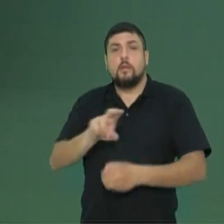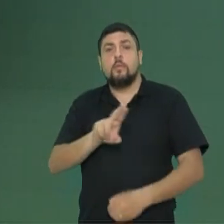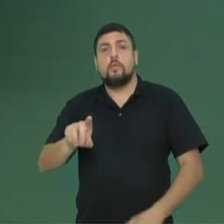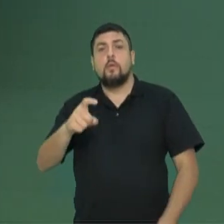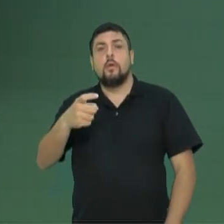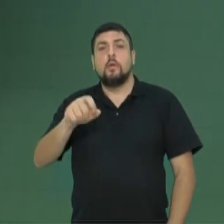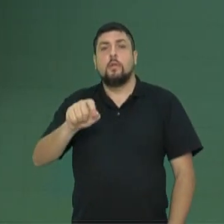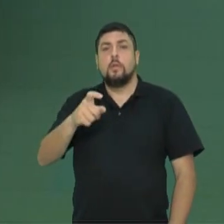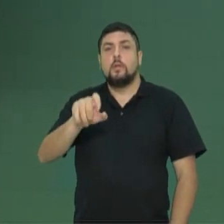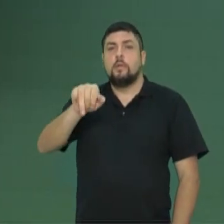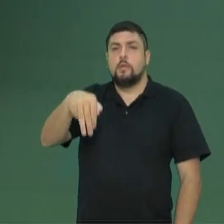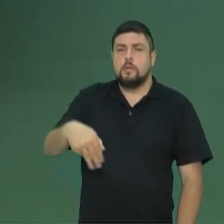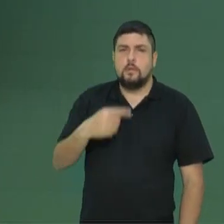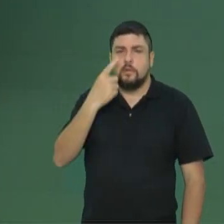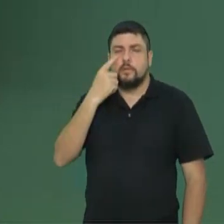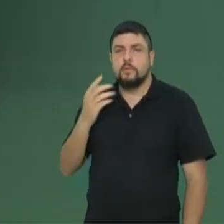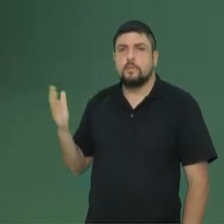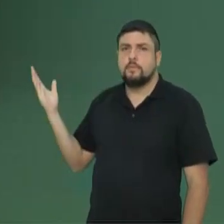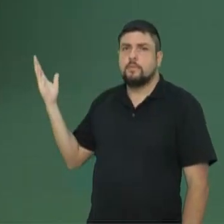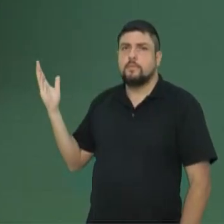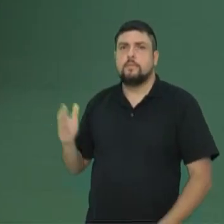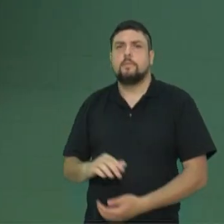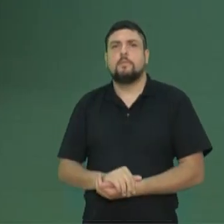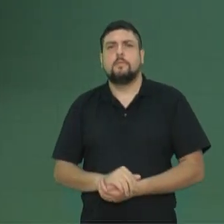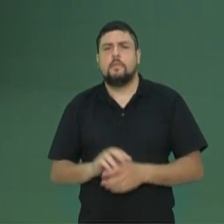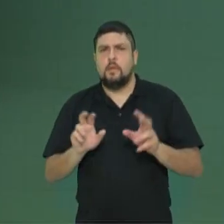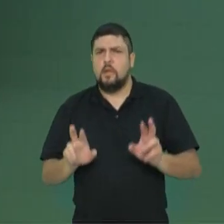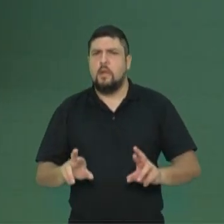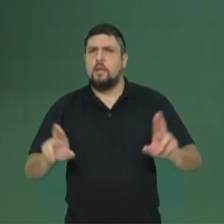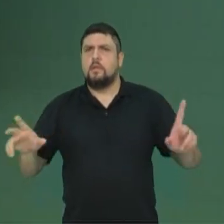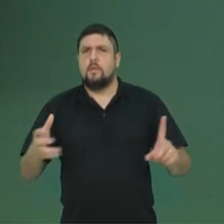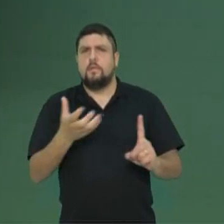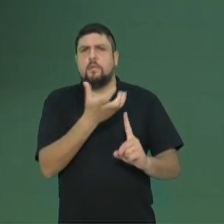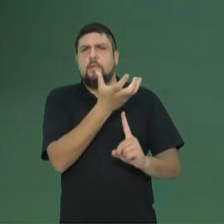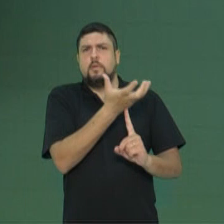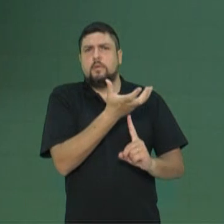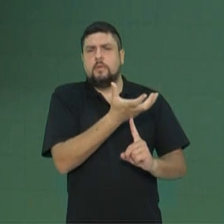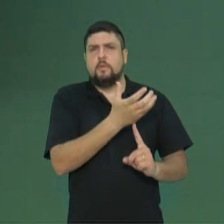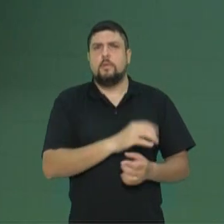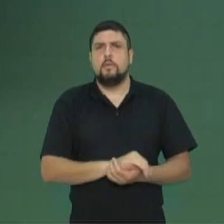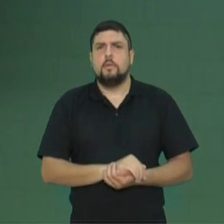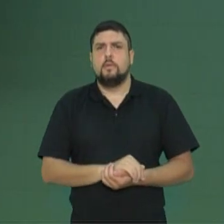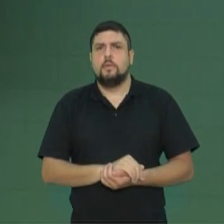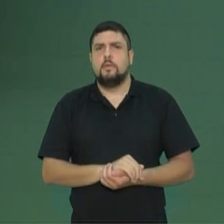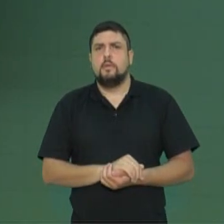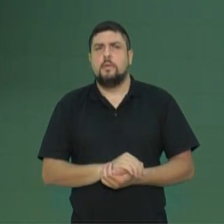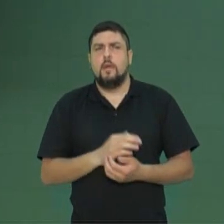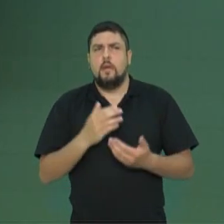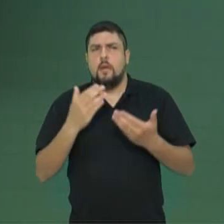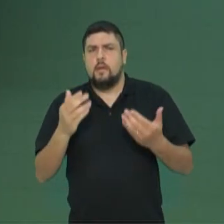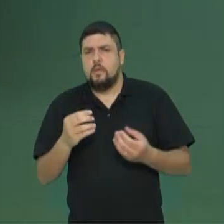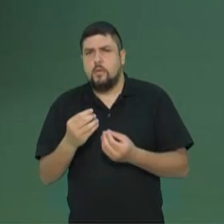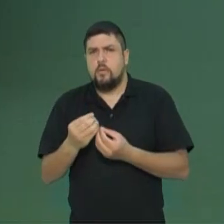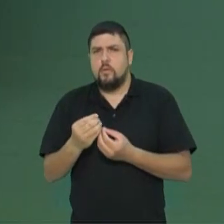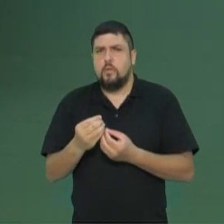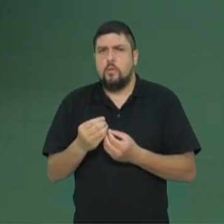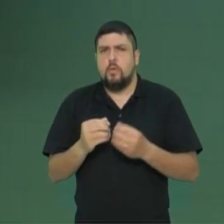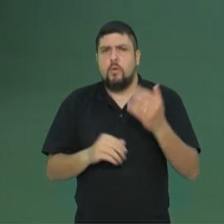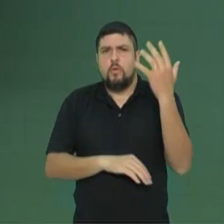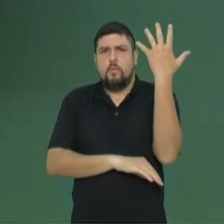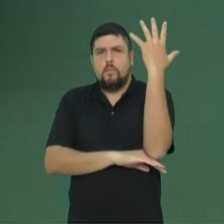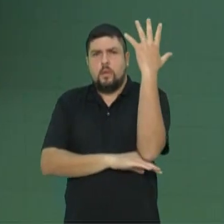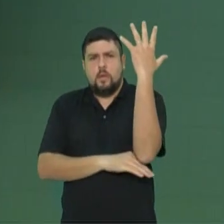Então, olha o chaxim, muito diferente da Araucária. Como ele falou ali, a parte extraída é essa daqui,